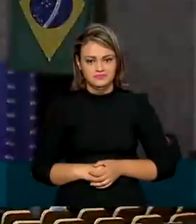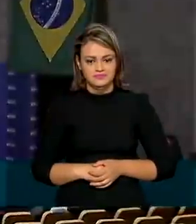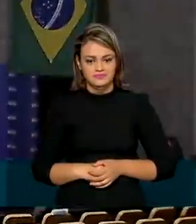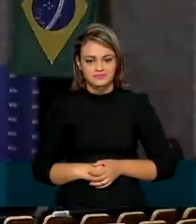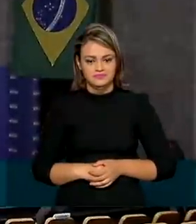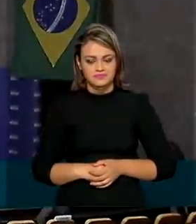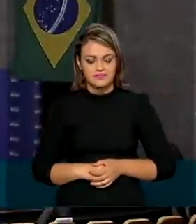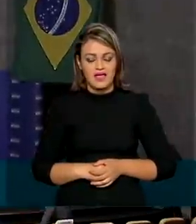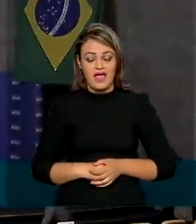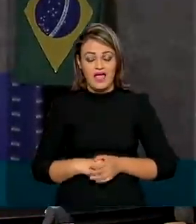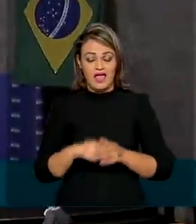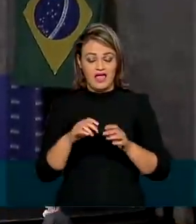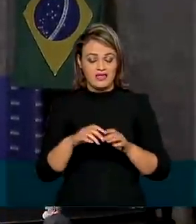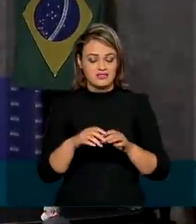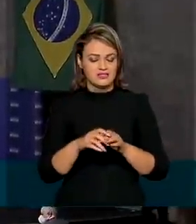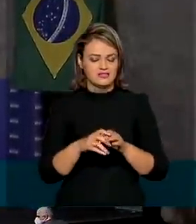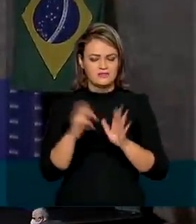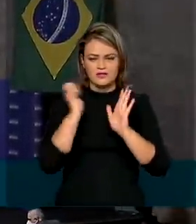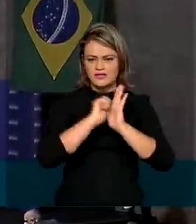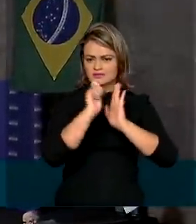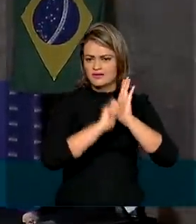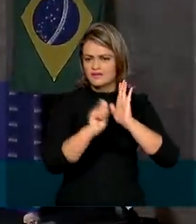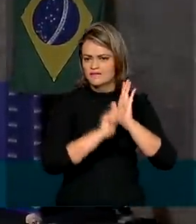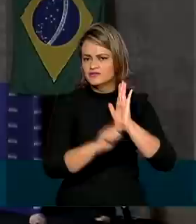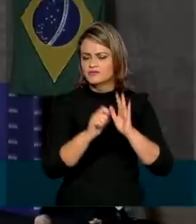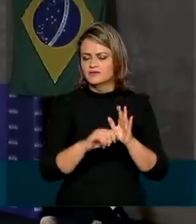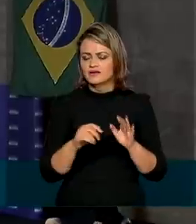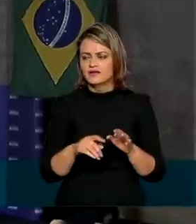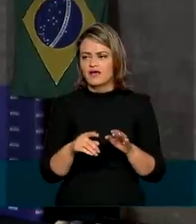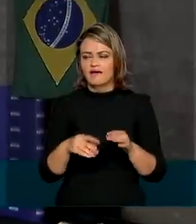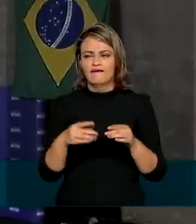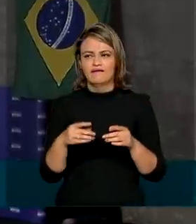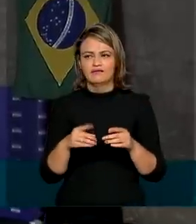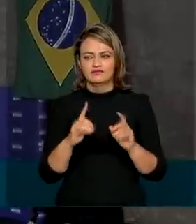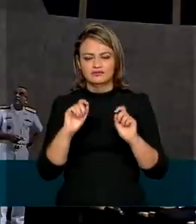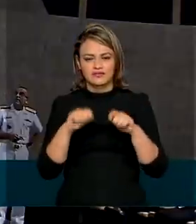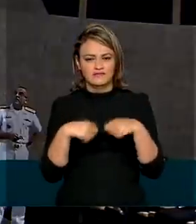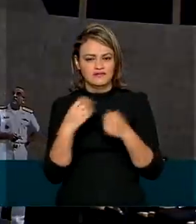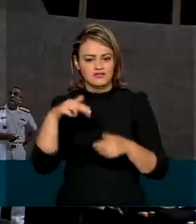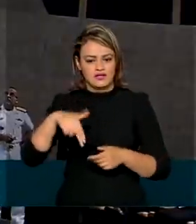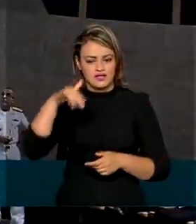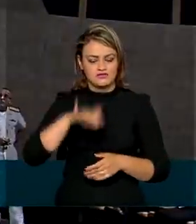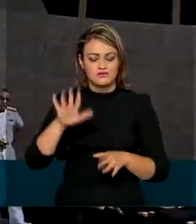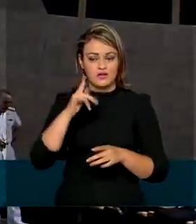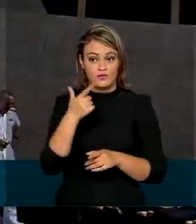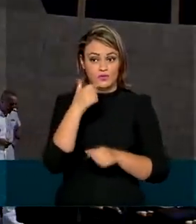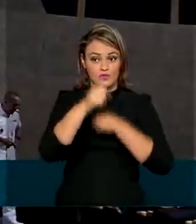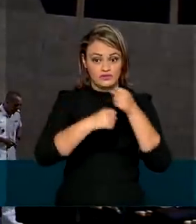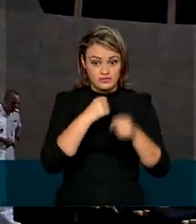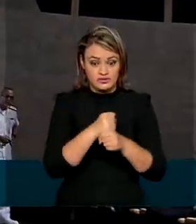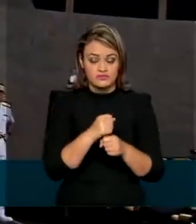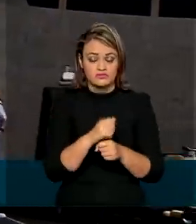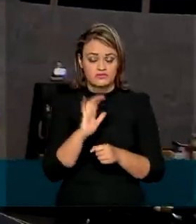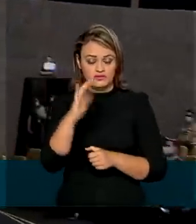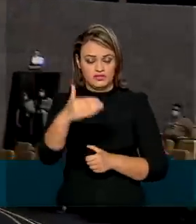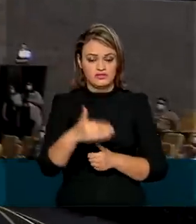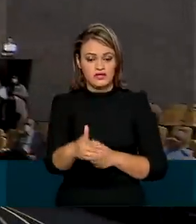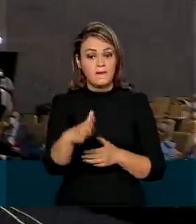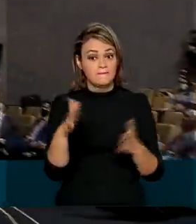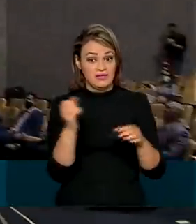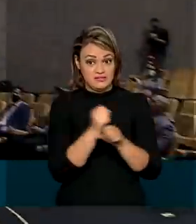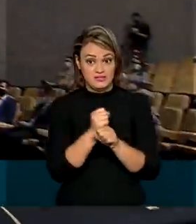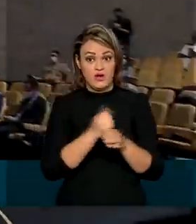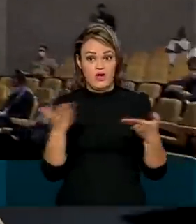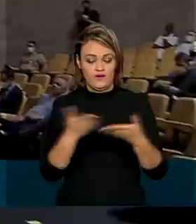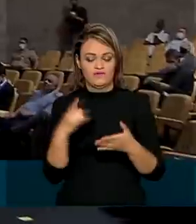O concurso de monografia sobre a defesa nacional vai ocorrer a cada dois anos, só que a primeira edição já acontece em 2021,